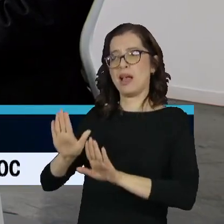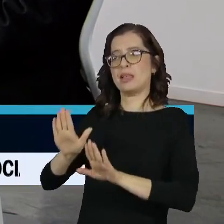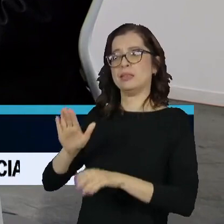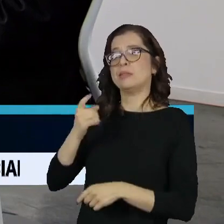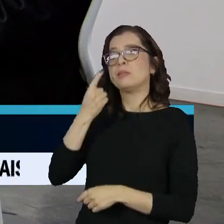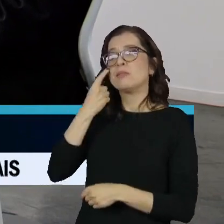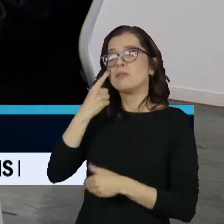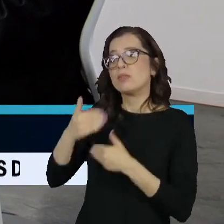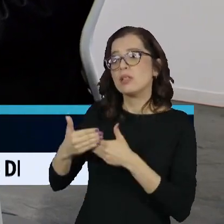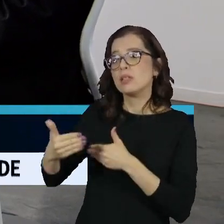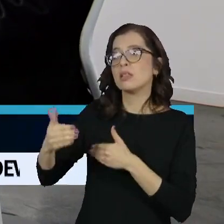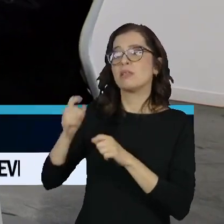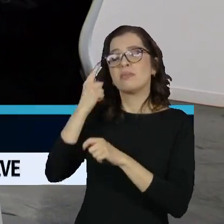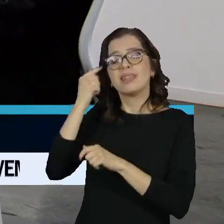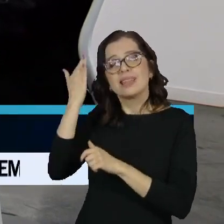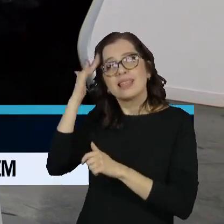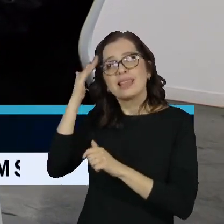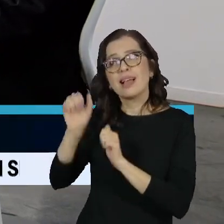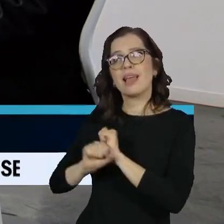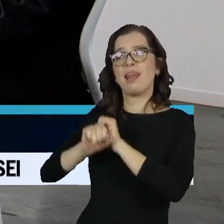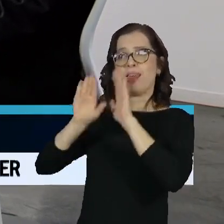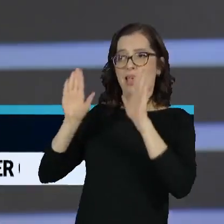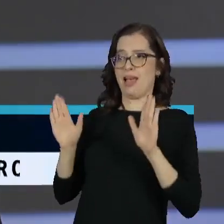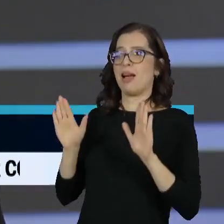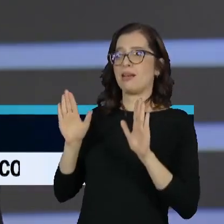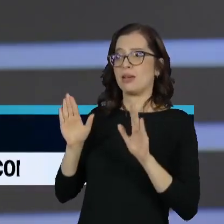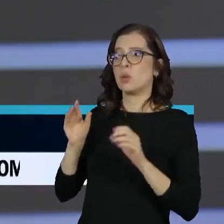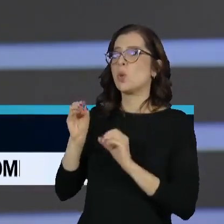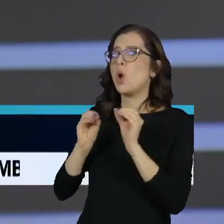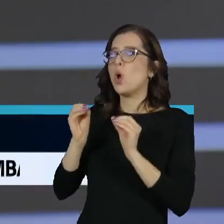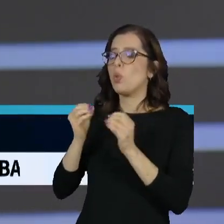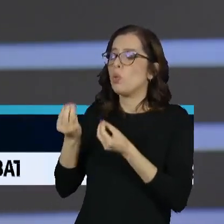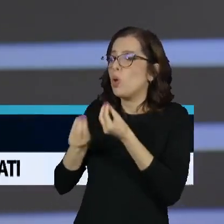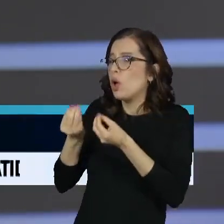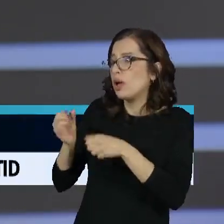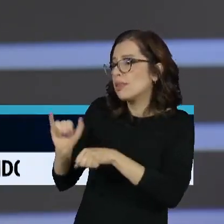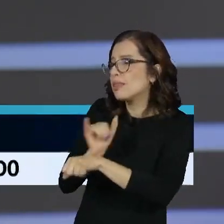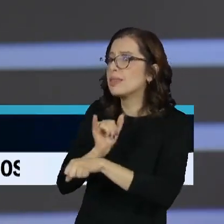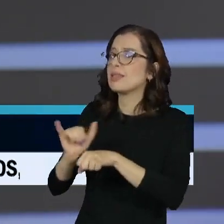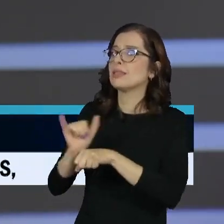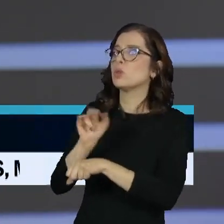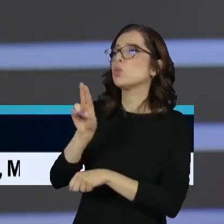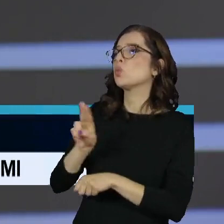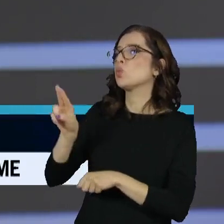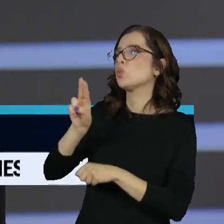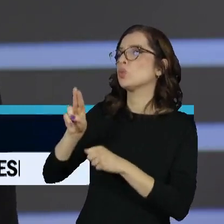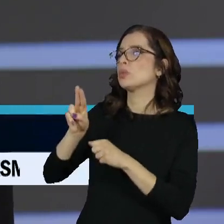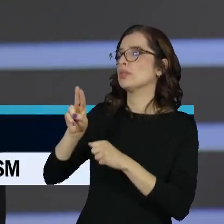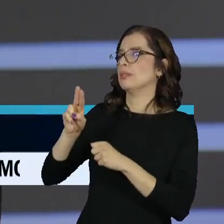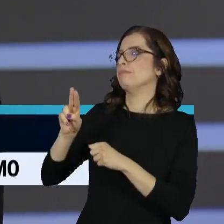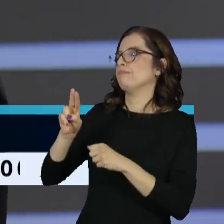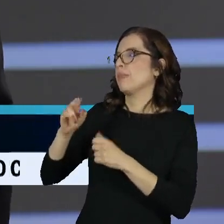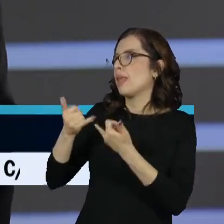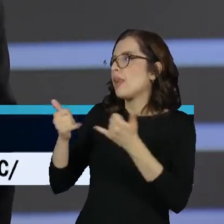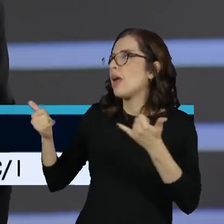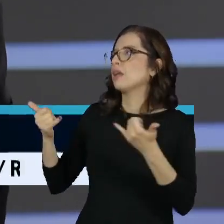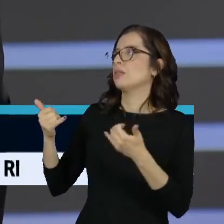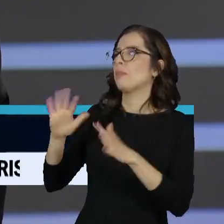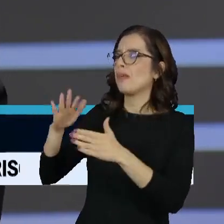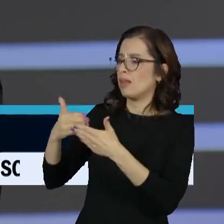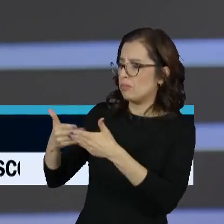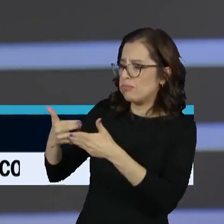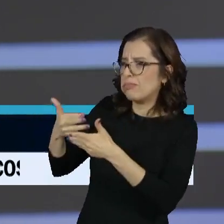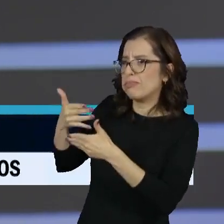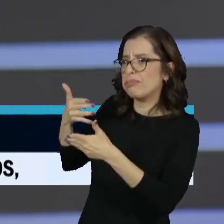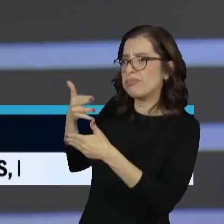se pensando fazer, quais são os instrumentos, porque até aqui não tem nada de novo. E tem uma questão